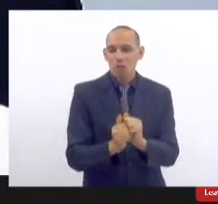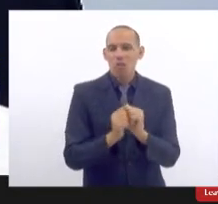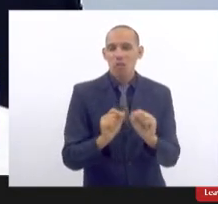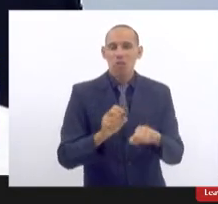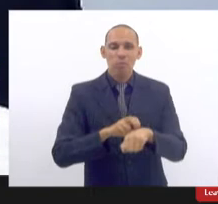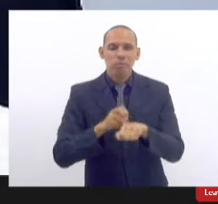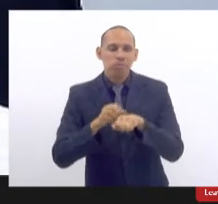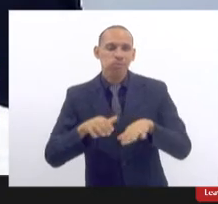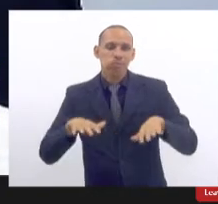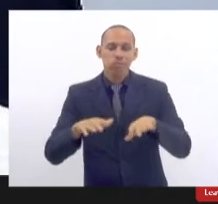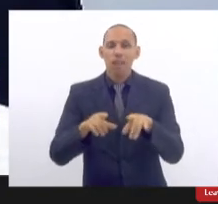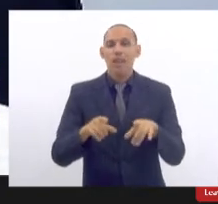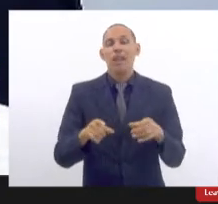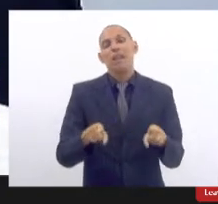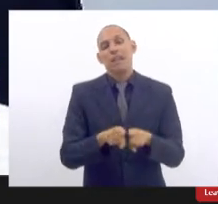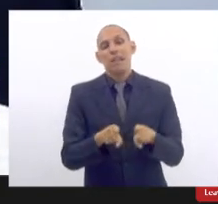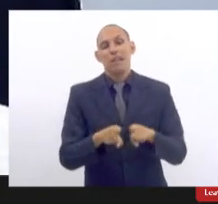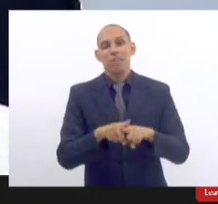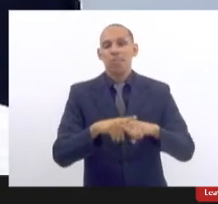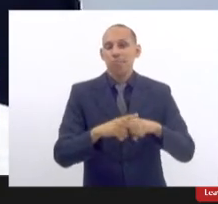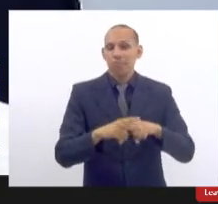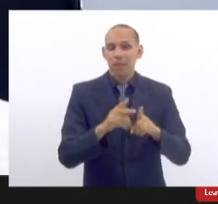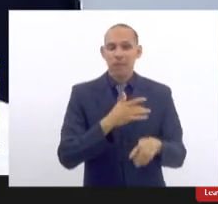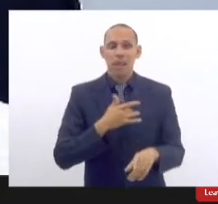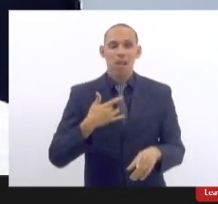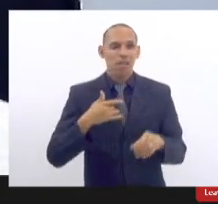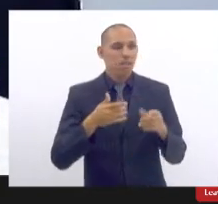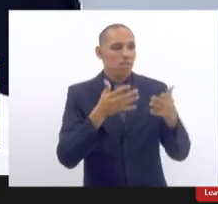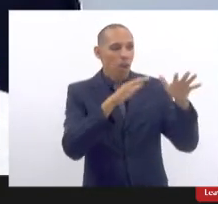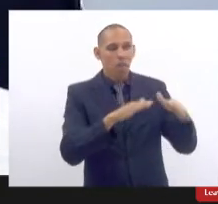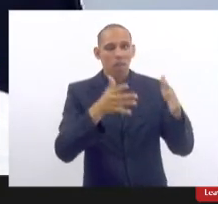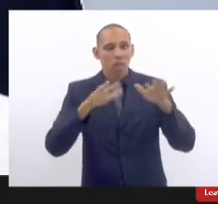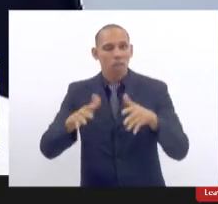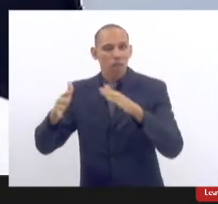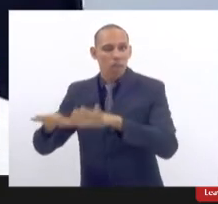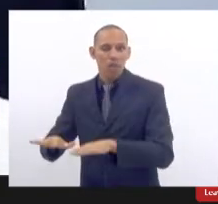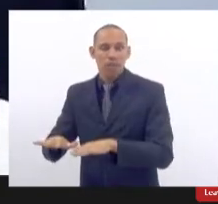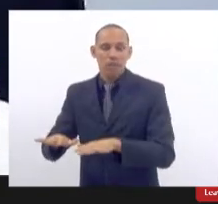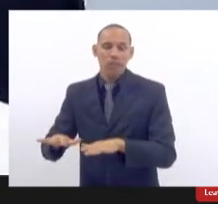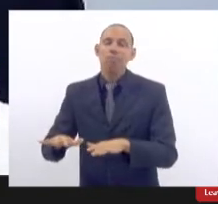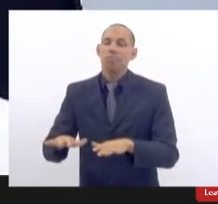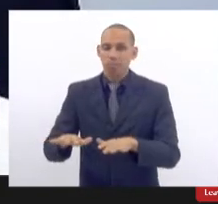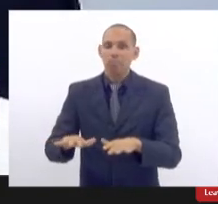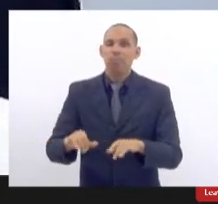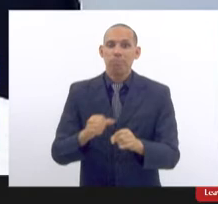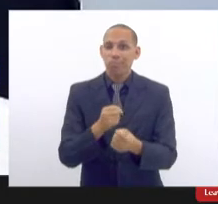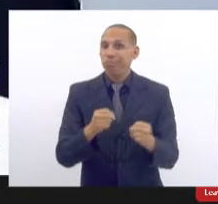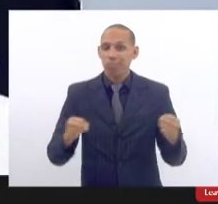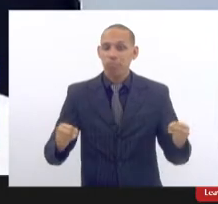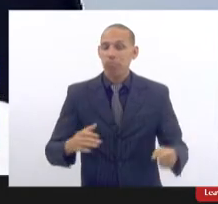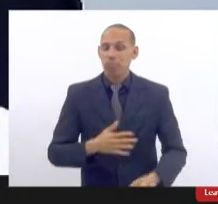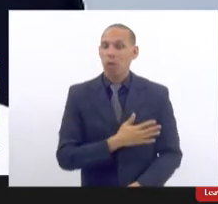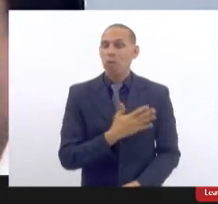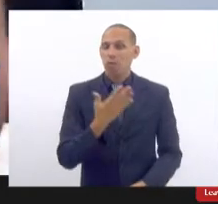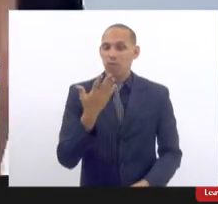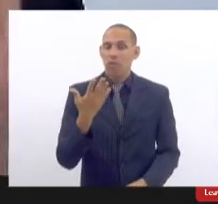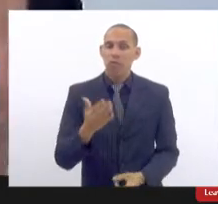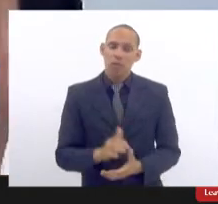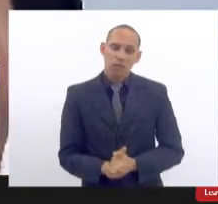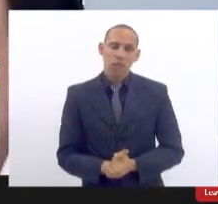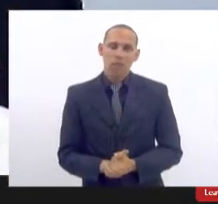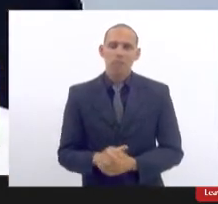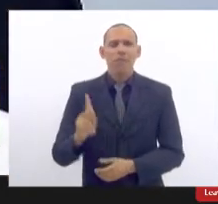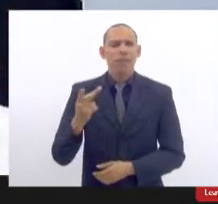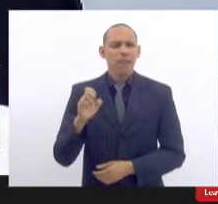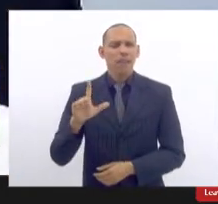de equipamentos de saúde e de várias outras coisas. aumento avassalador. A Helena, se não